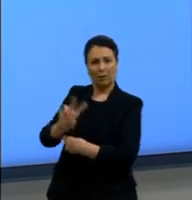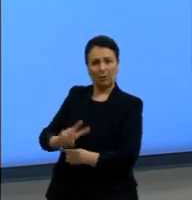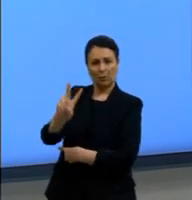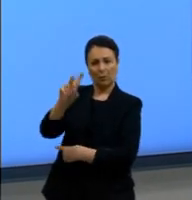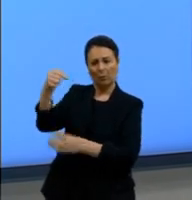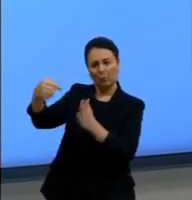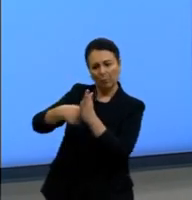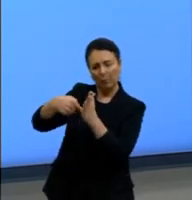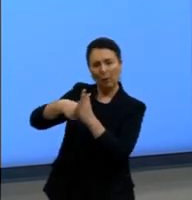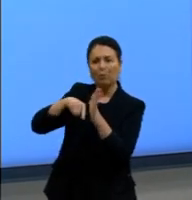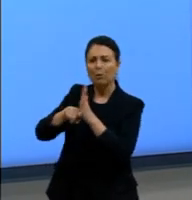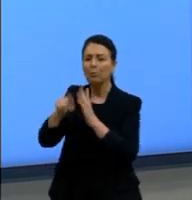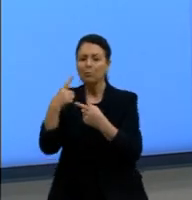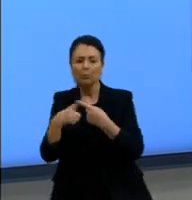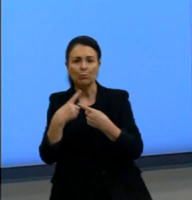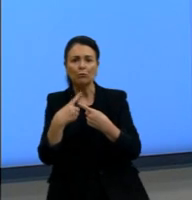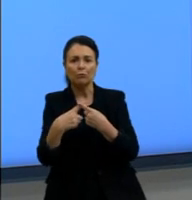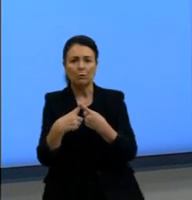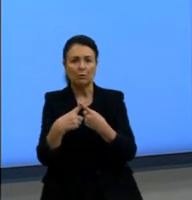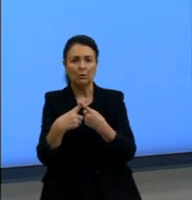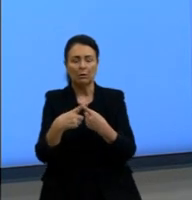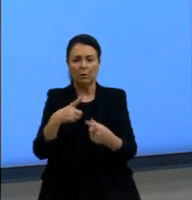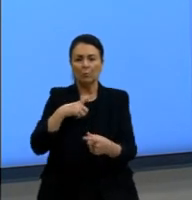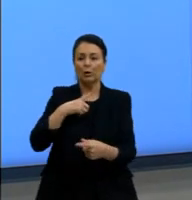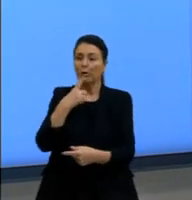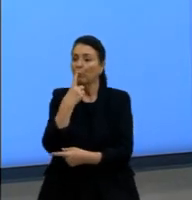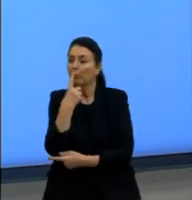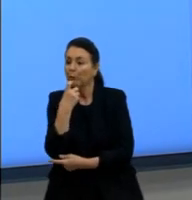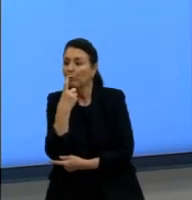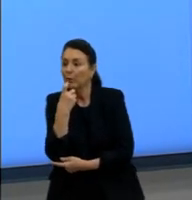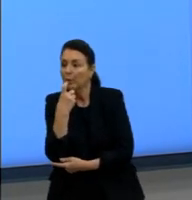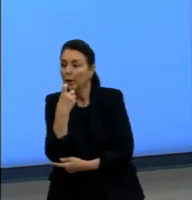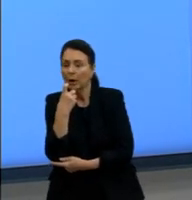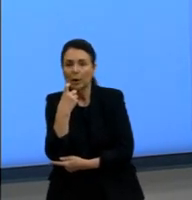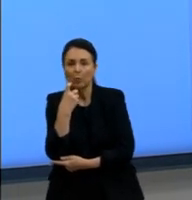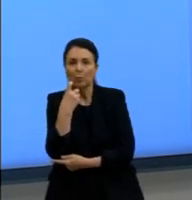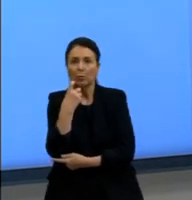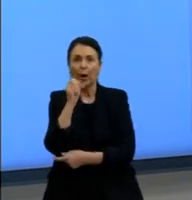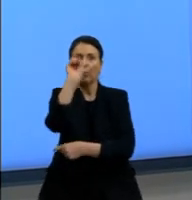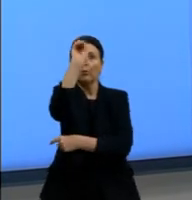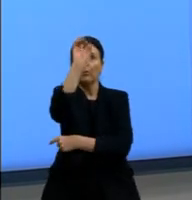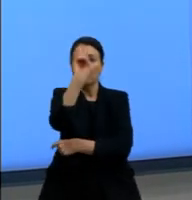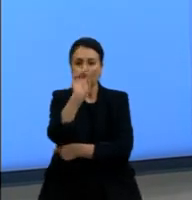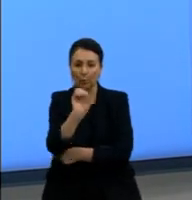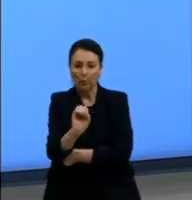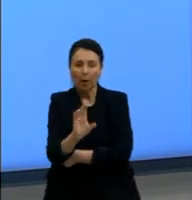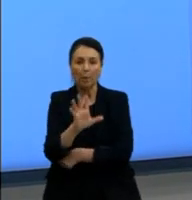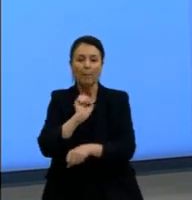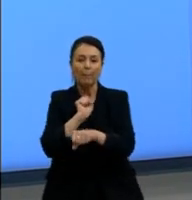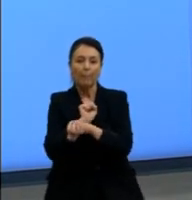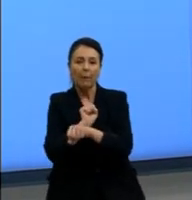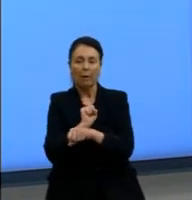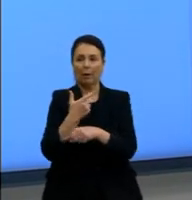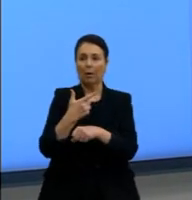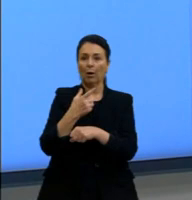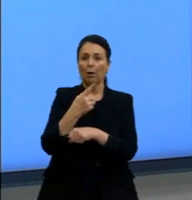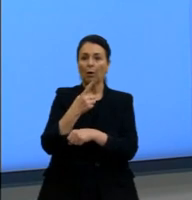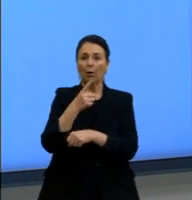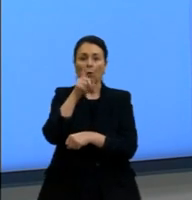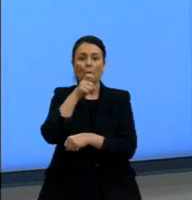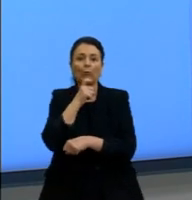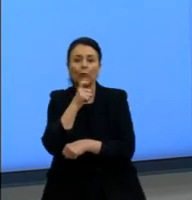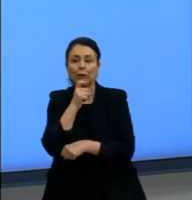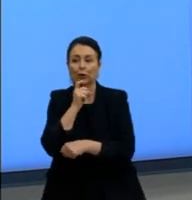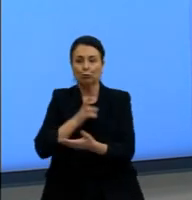perguntar por que o vermelho é para parar e por que o verde, que convenção nos criou que esses